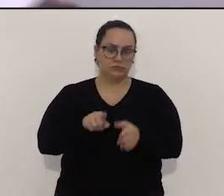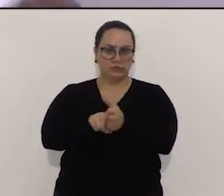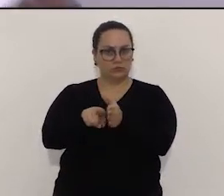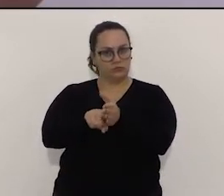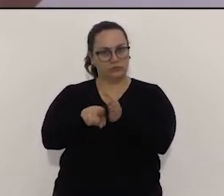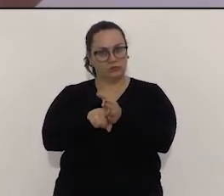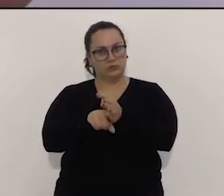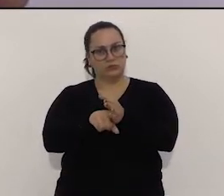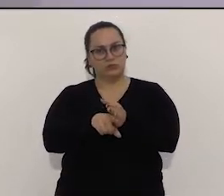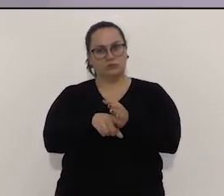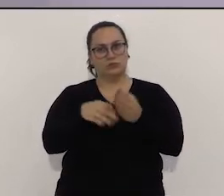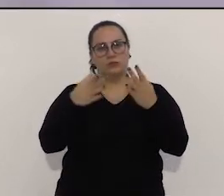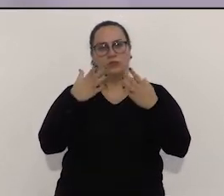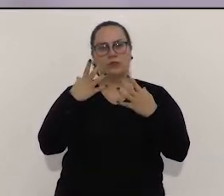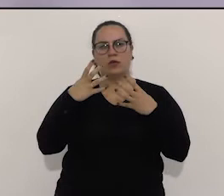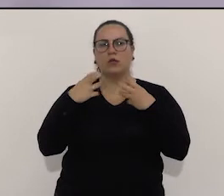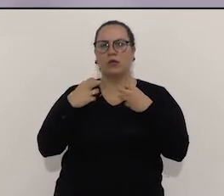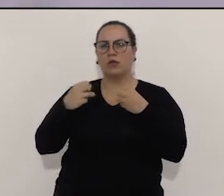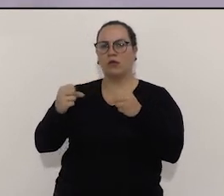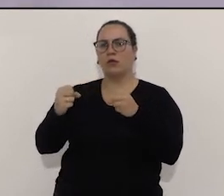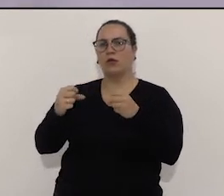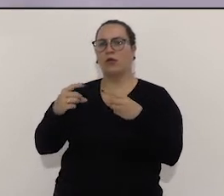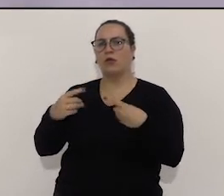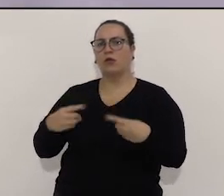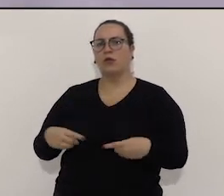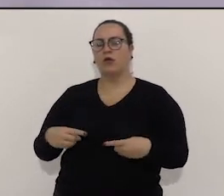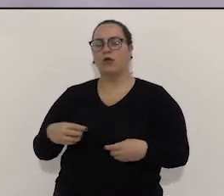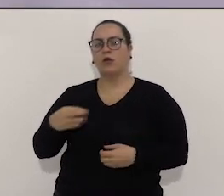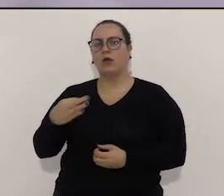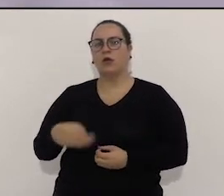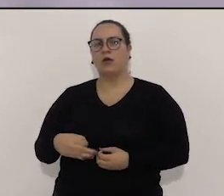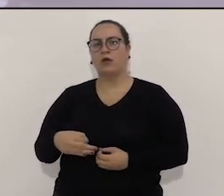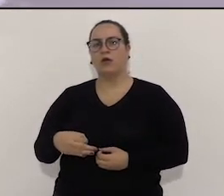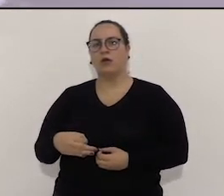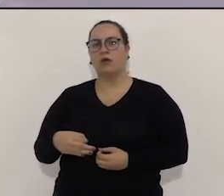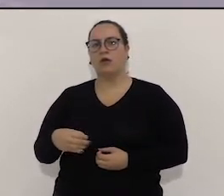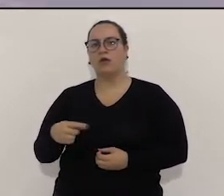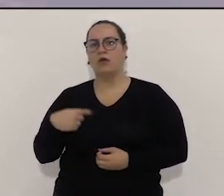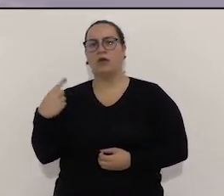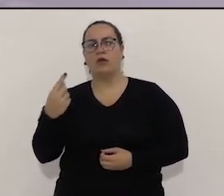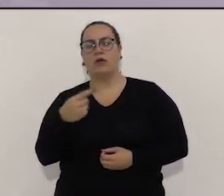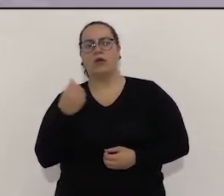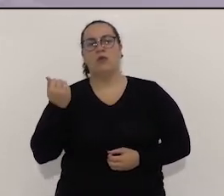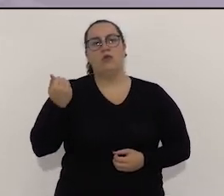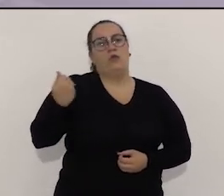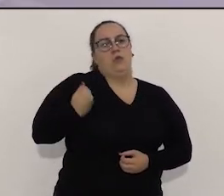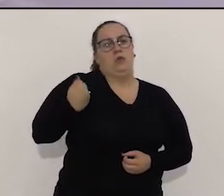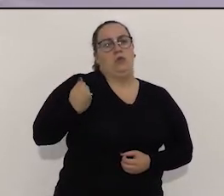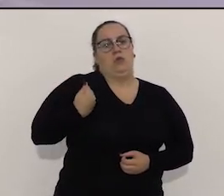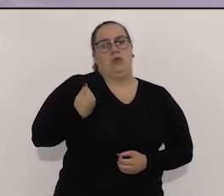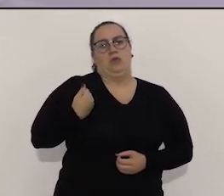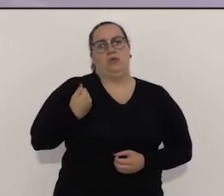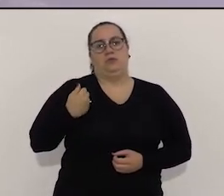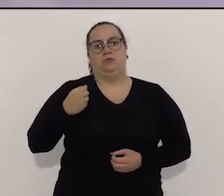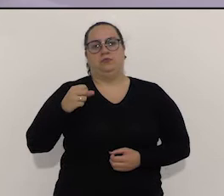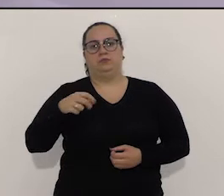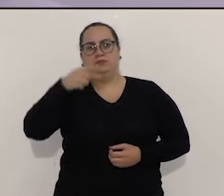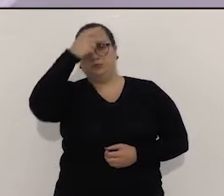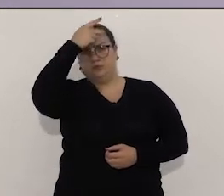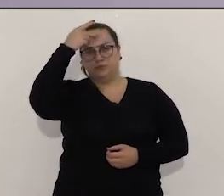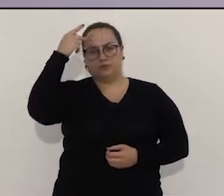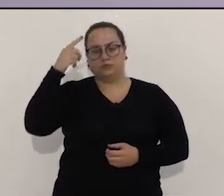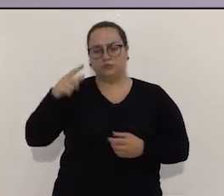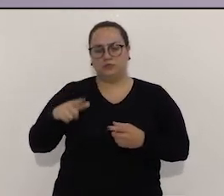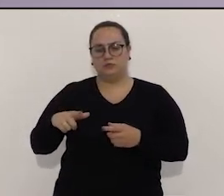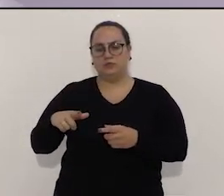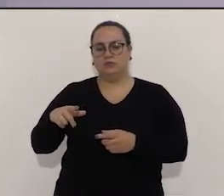Candidato, o senhor acha adequado o número de funcionários para o nosso município? O que eles podem esperar do